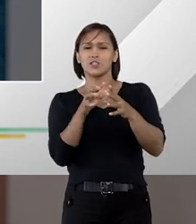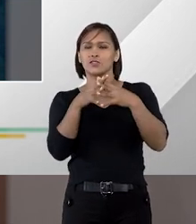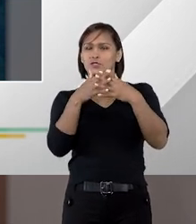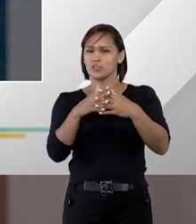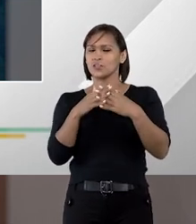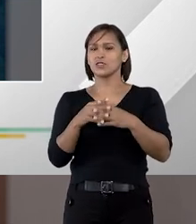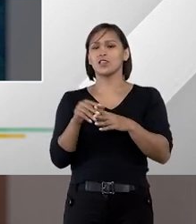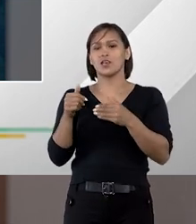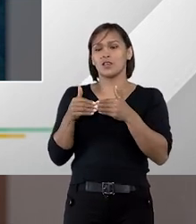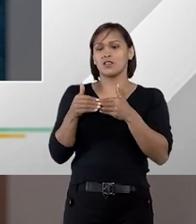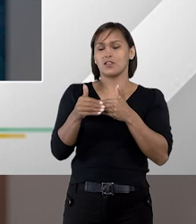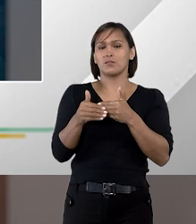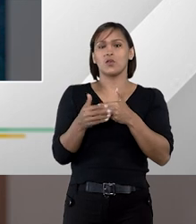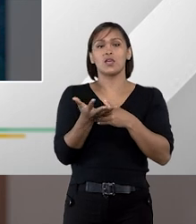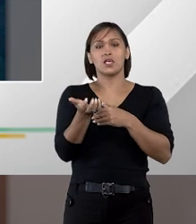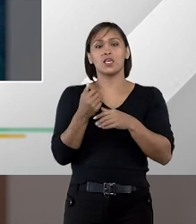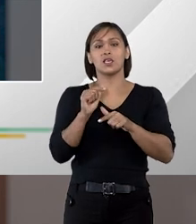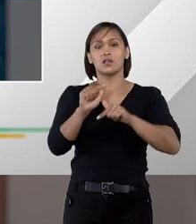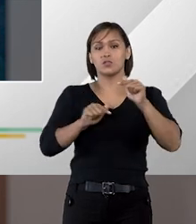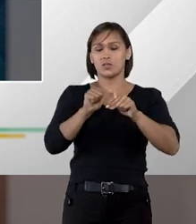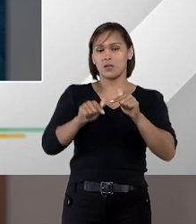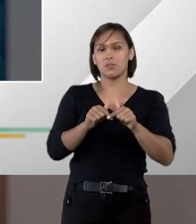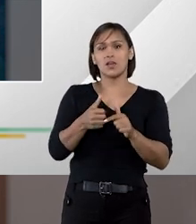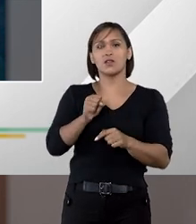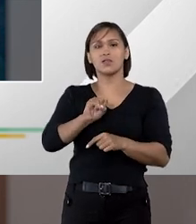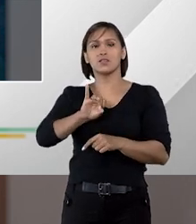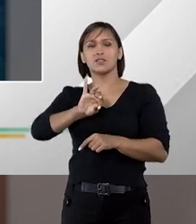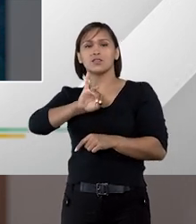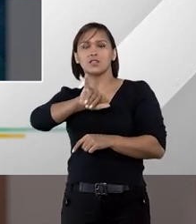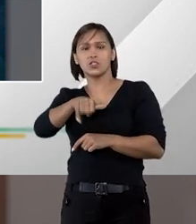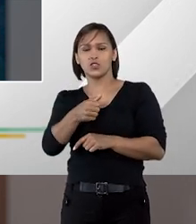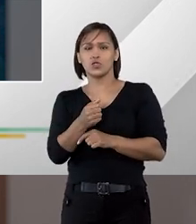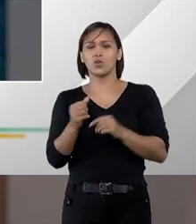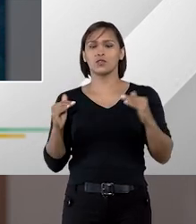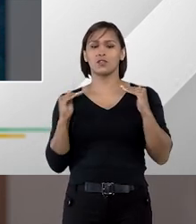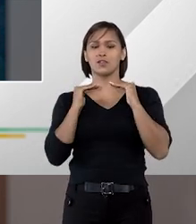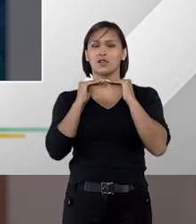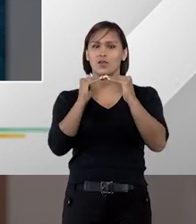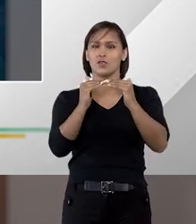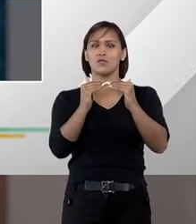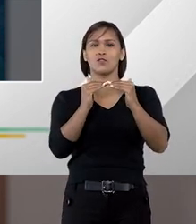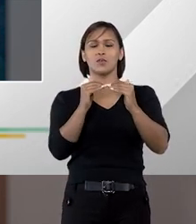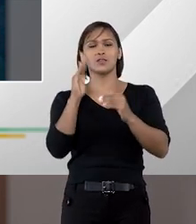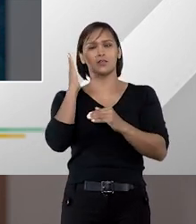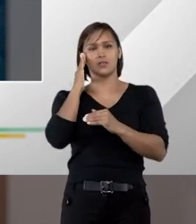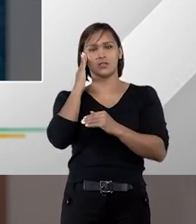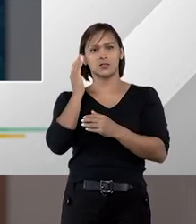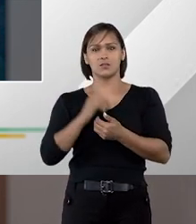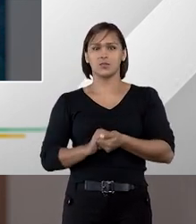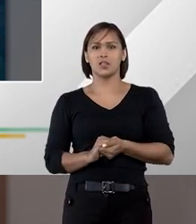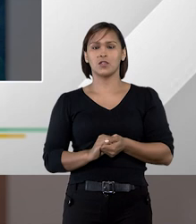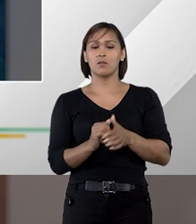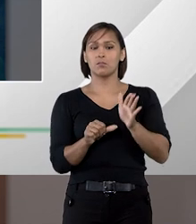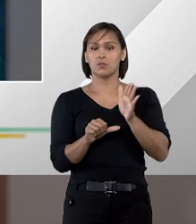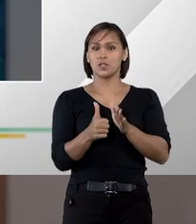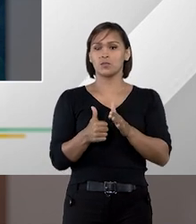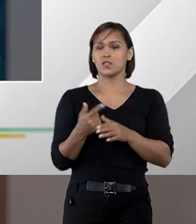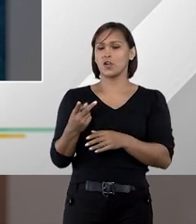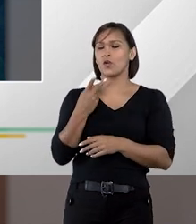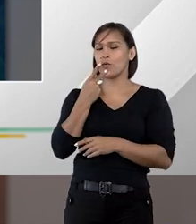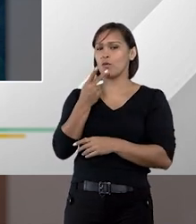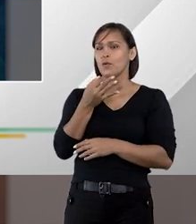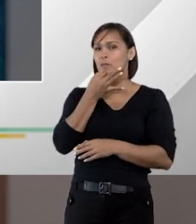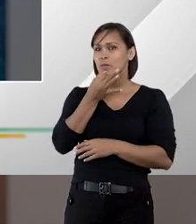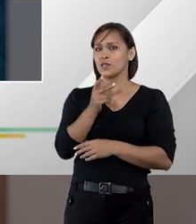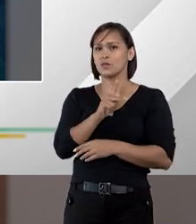como consequência exigir uma atuação do STJ na uniformização desses entendimentos primeiramente eu